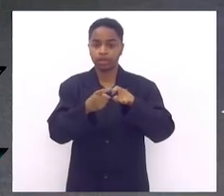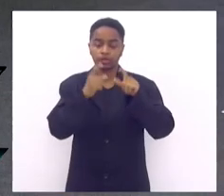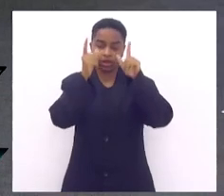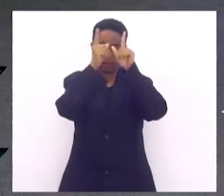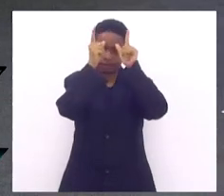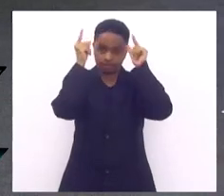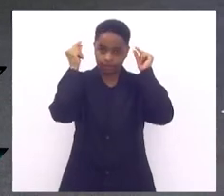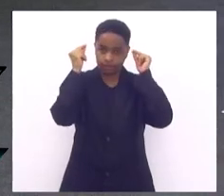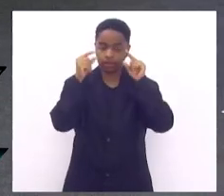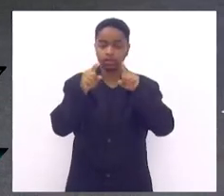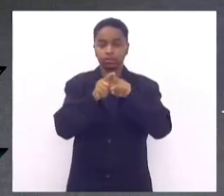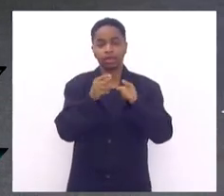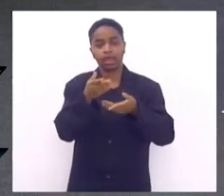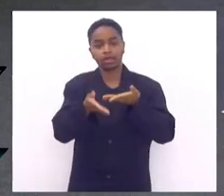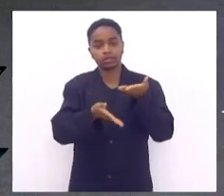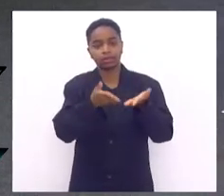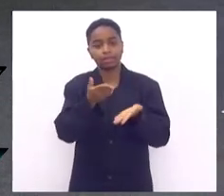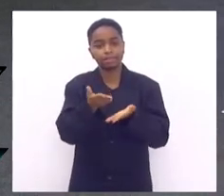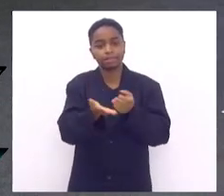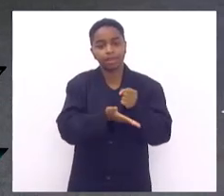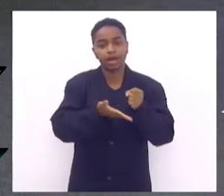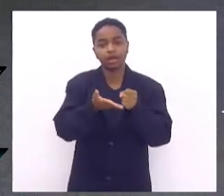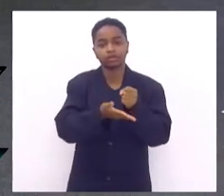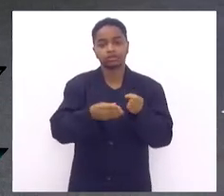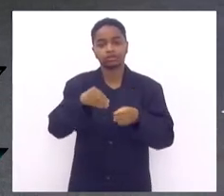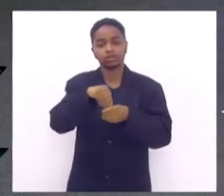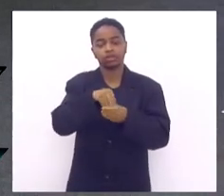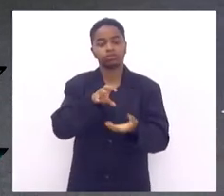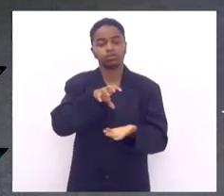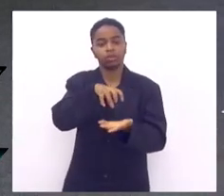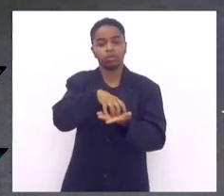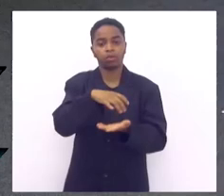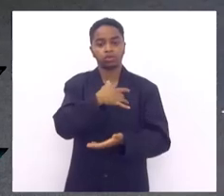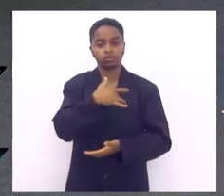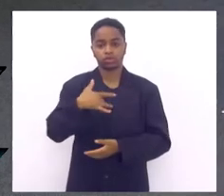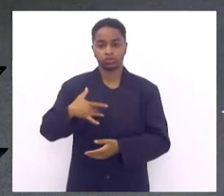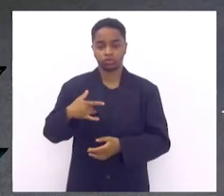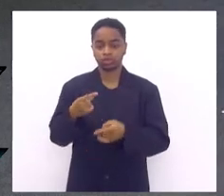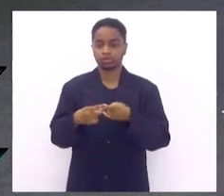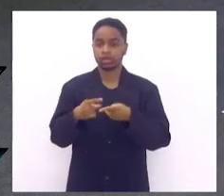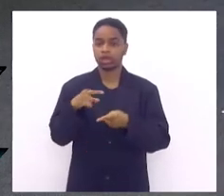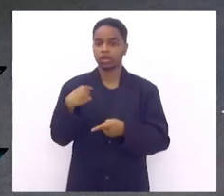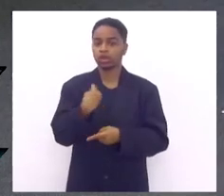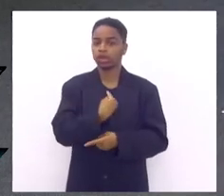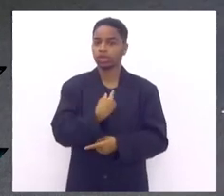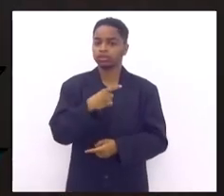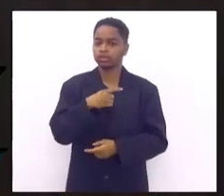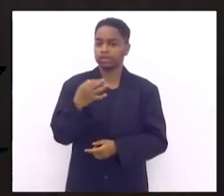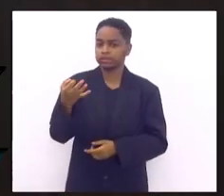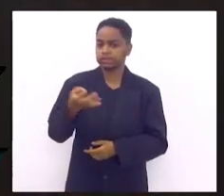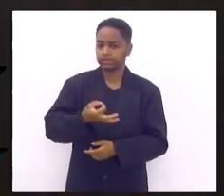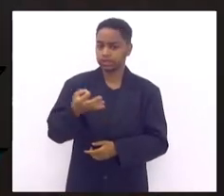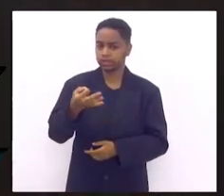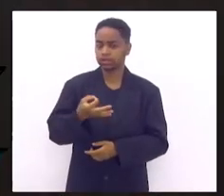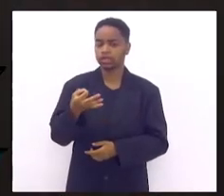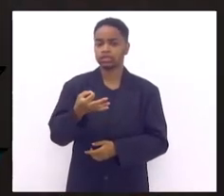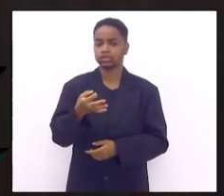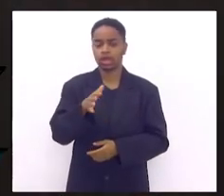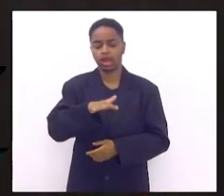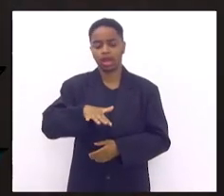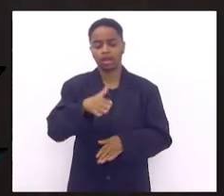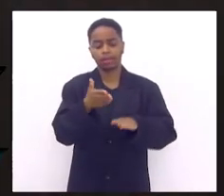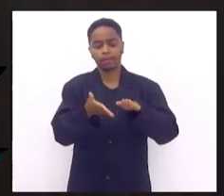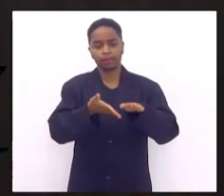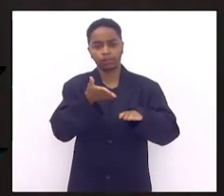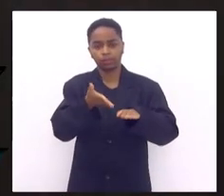na assistência básica no posto de saúde nós temos muita convicção deputado que a podologia na